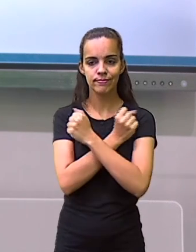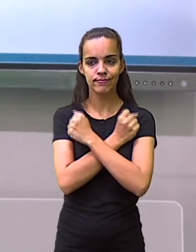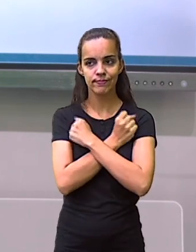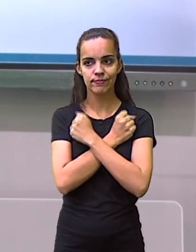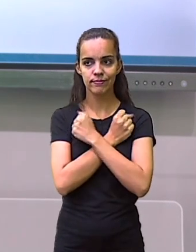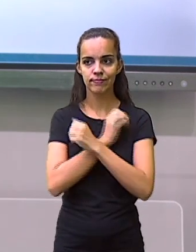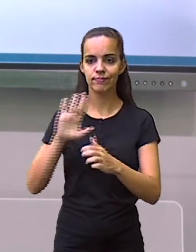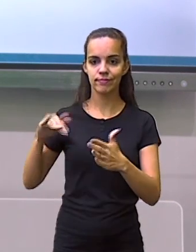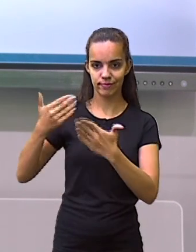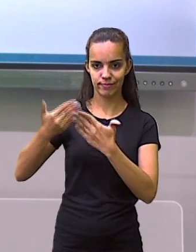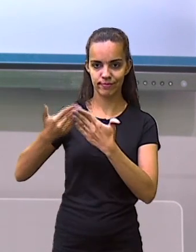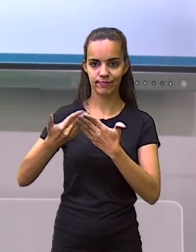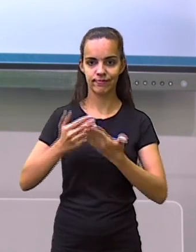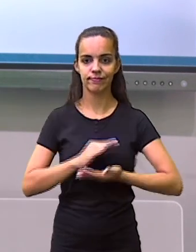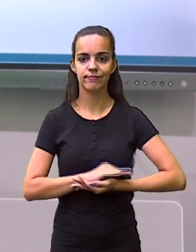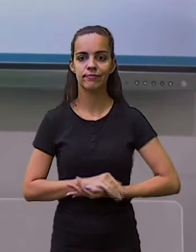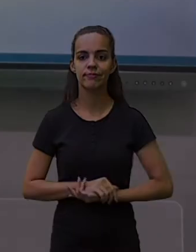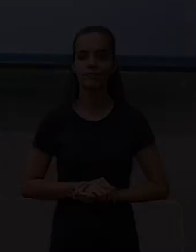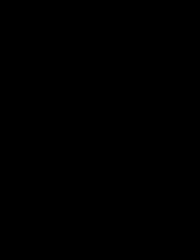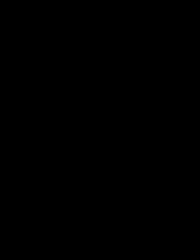abraço e até a próxima!